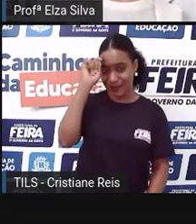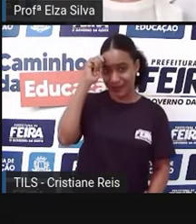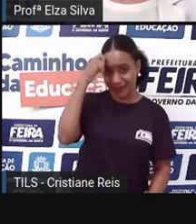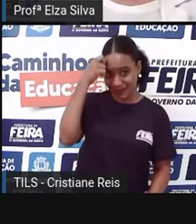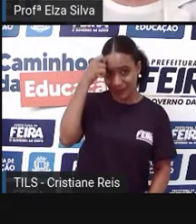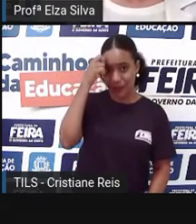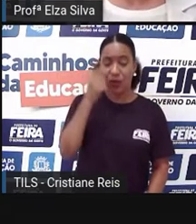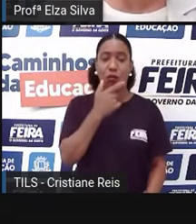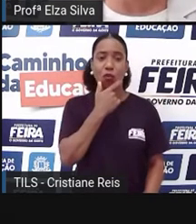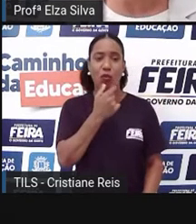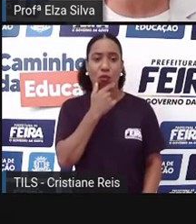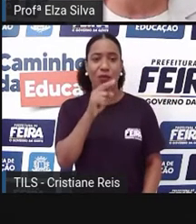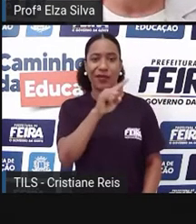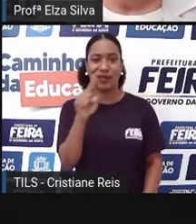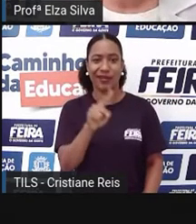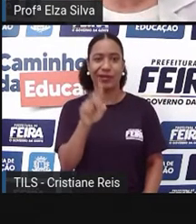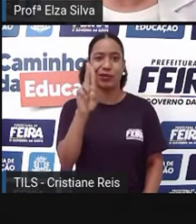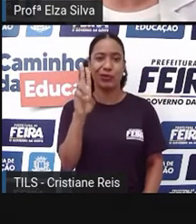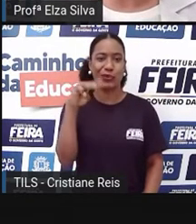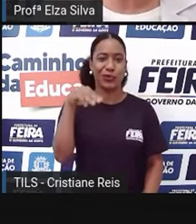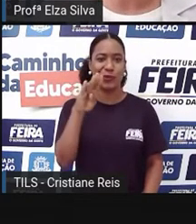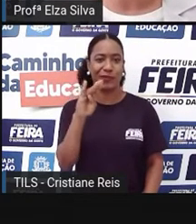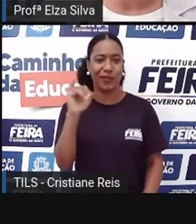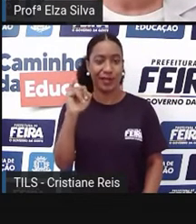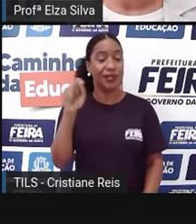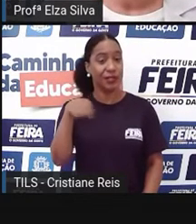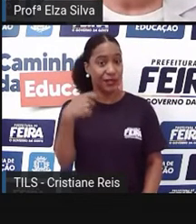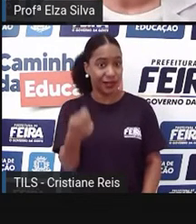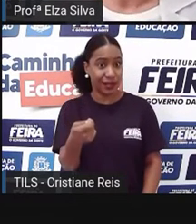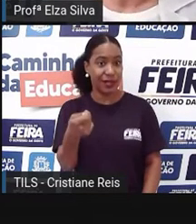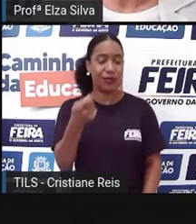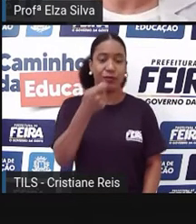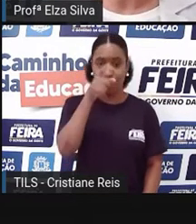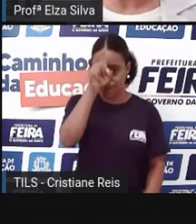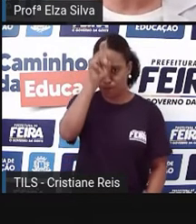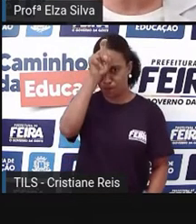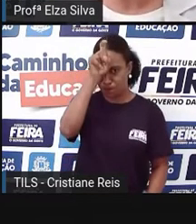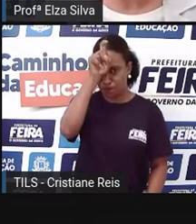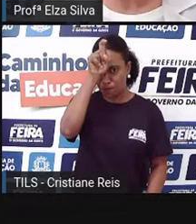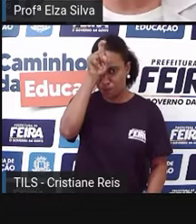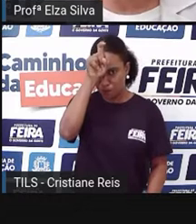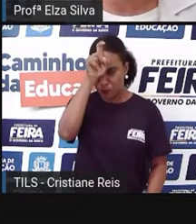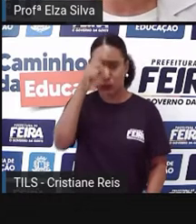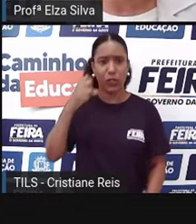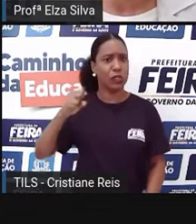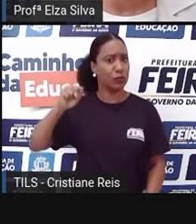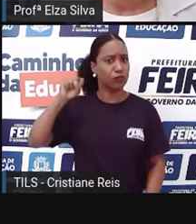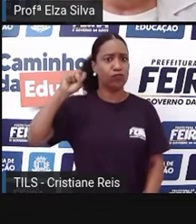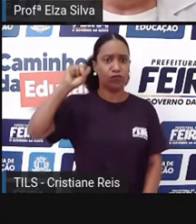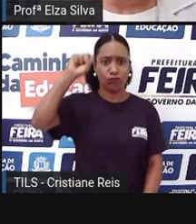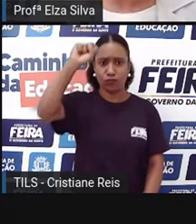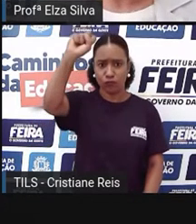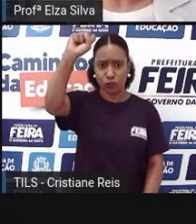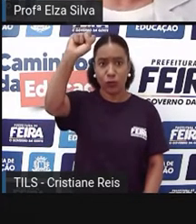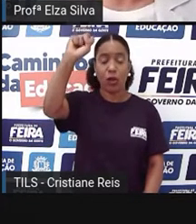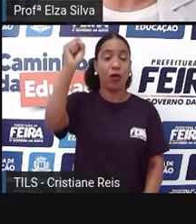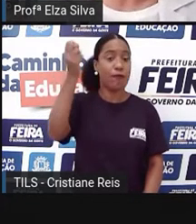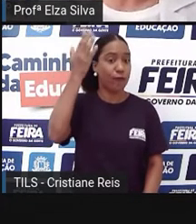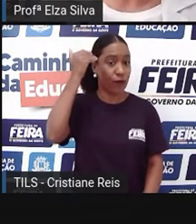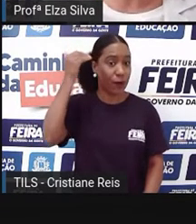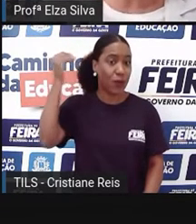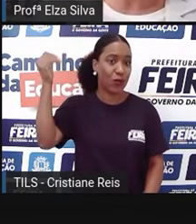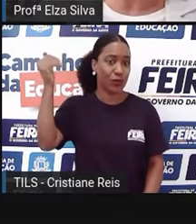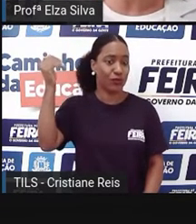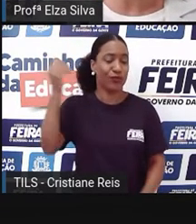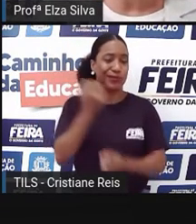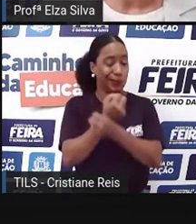um lutador famoso e lutou pela liberdade. E ele representa